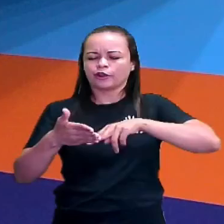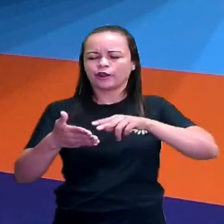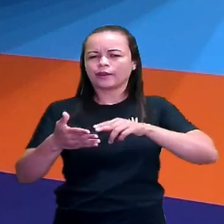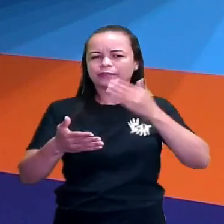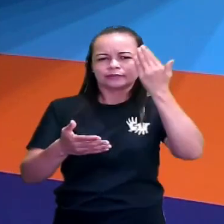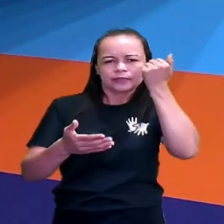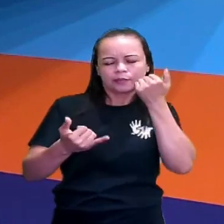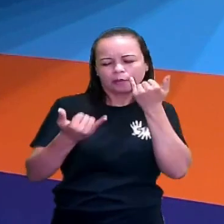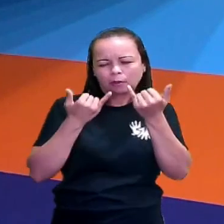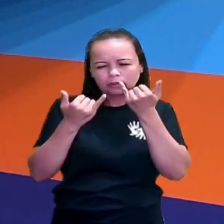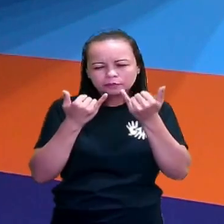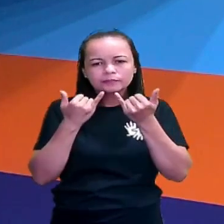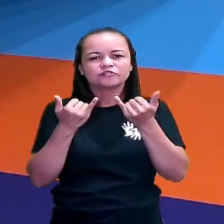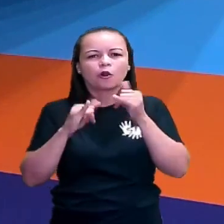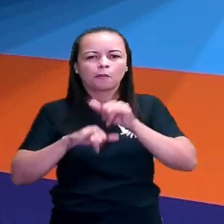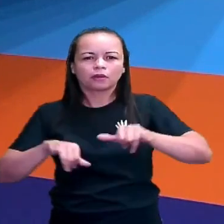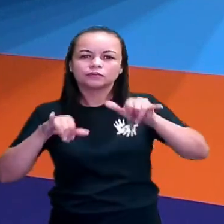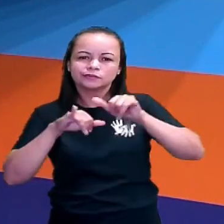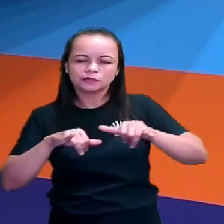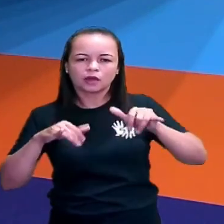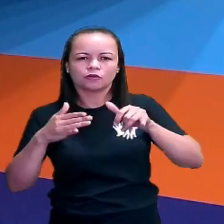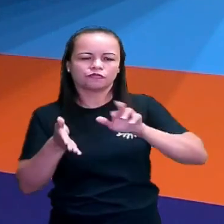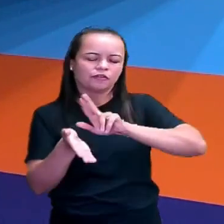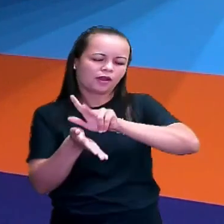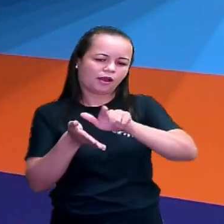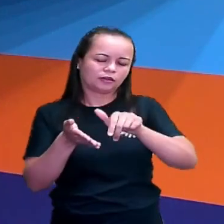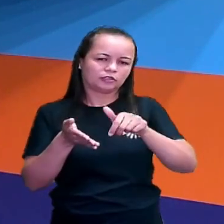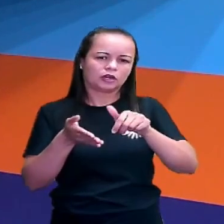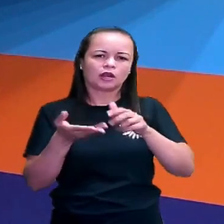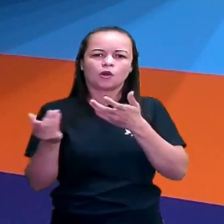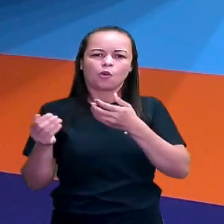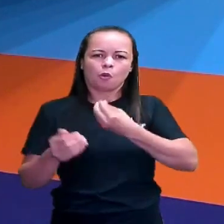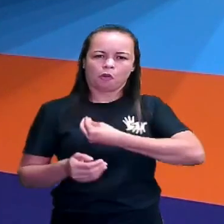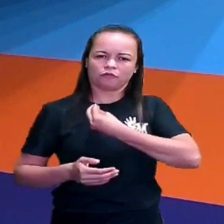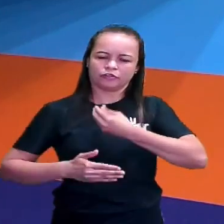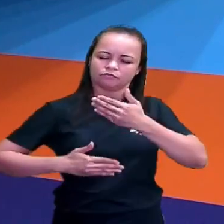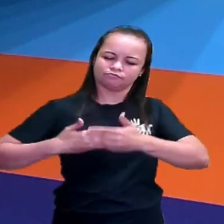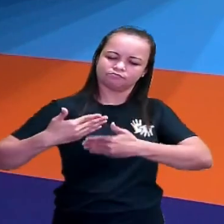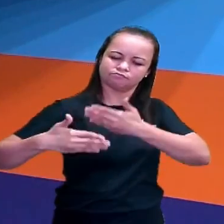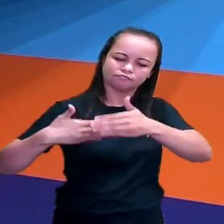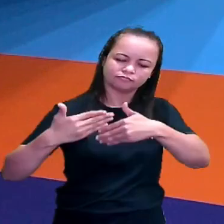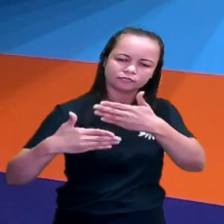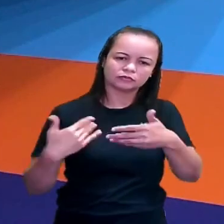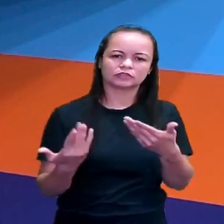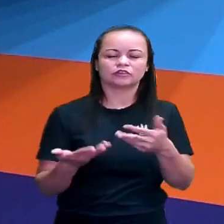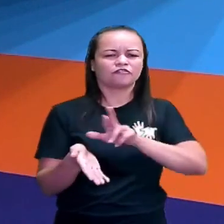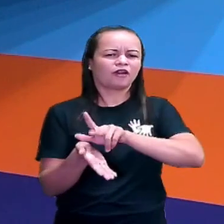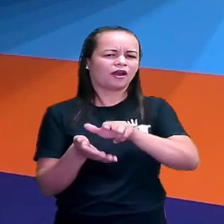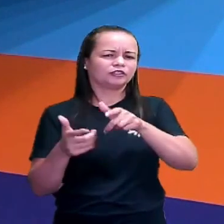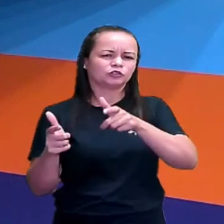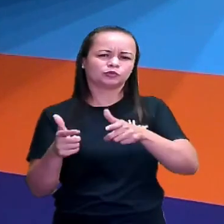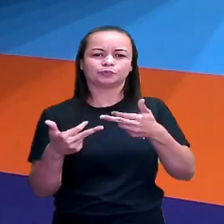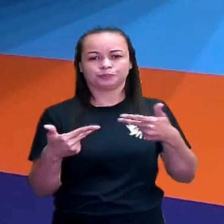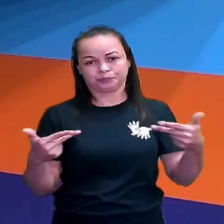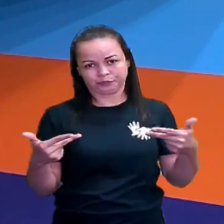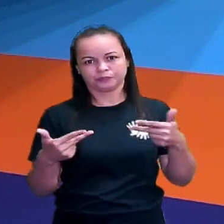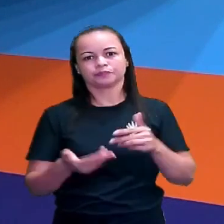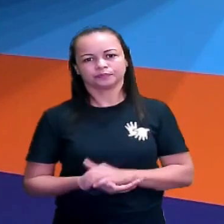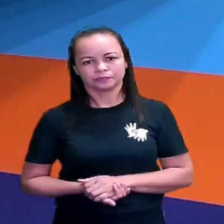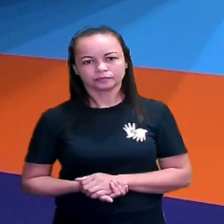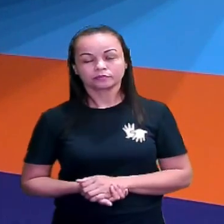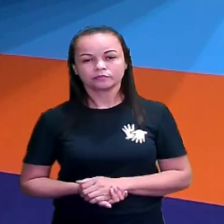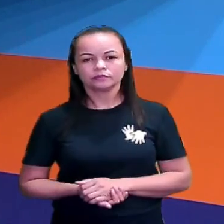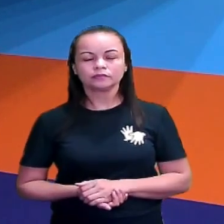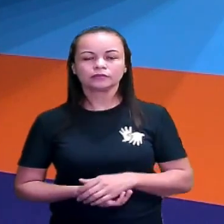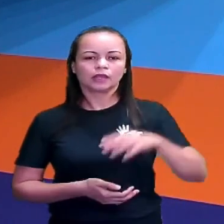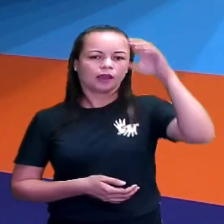lê sobre várias coisas ao longo da vida, né? E por diferentes motivos. E a gente ia aprender